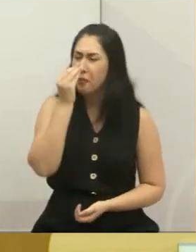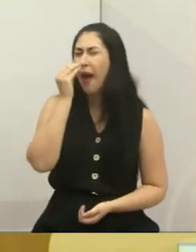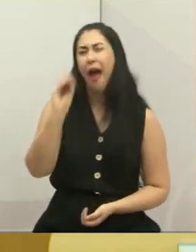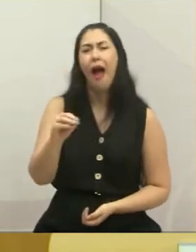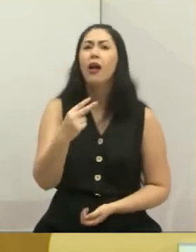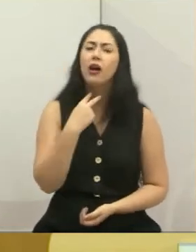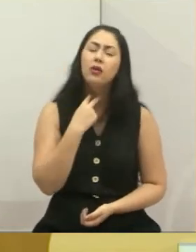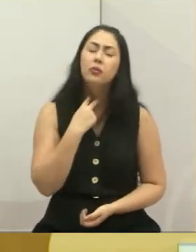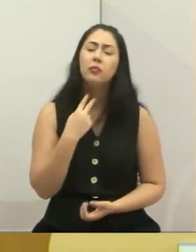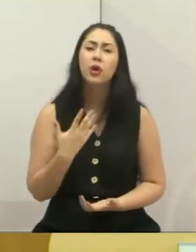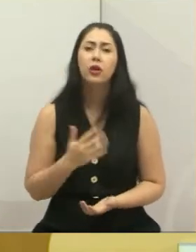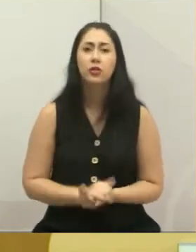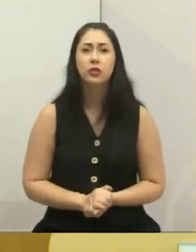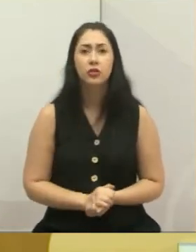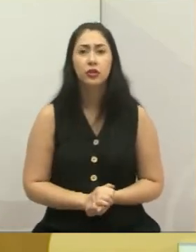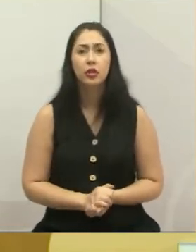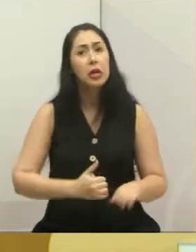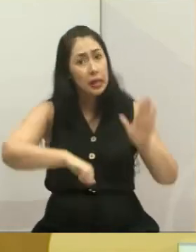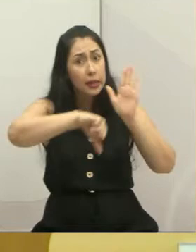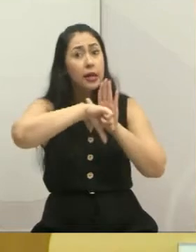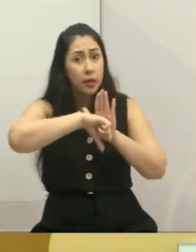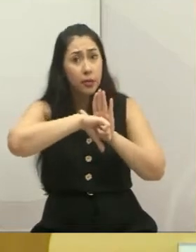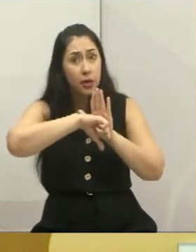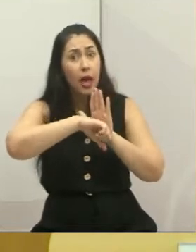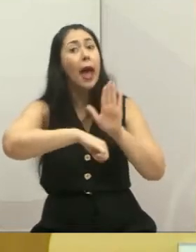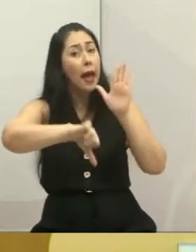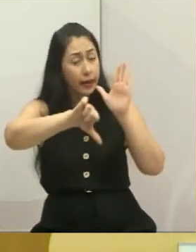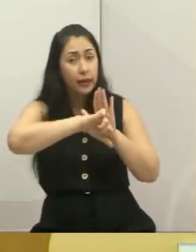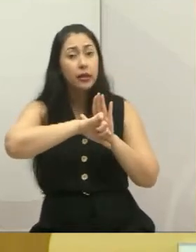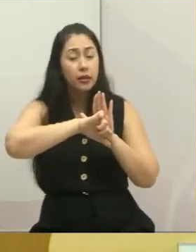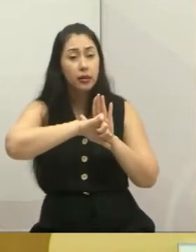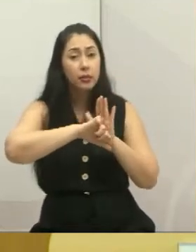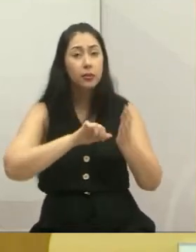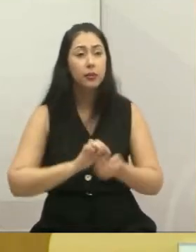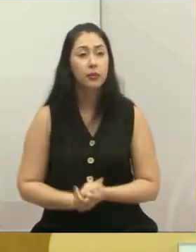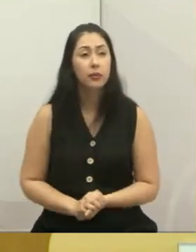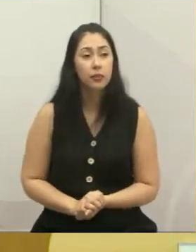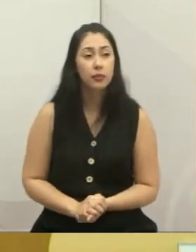Minha Lua. Isso é crime que vocês estão fazendo. CCR Nova Dutra.